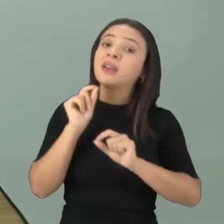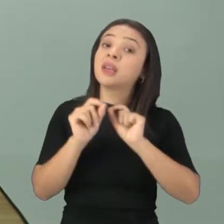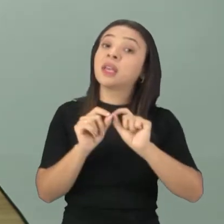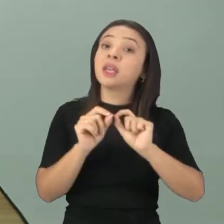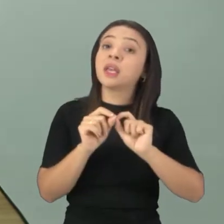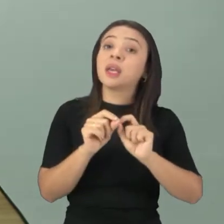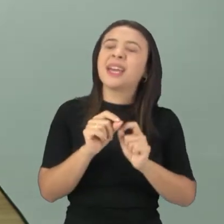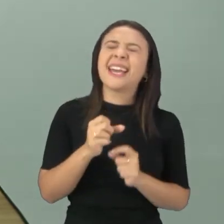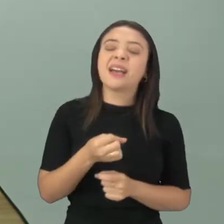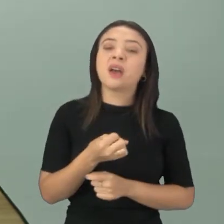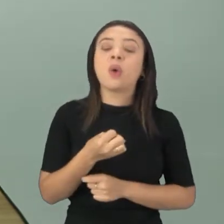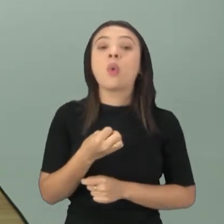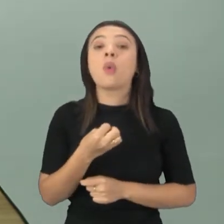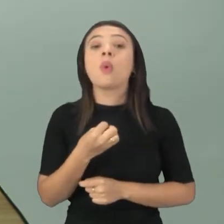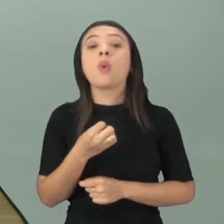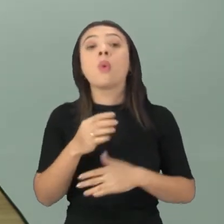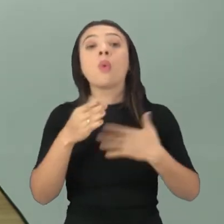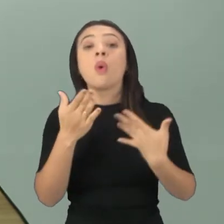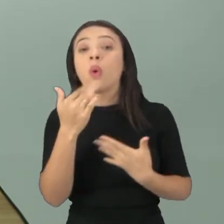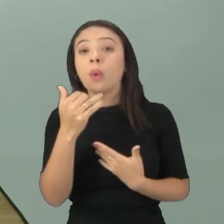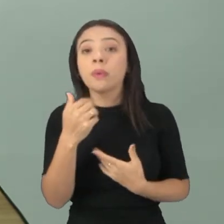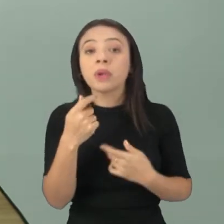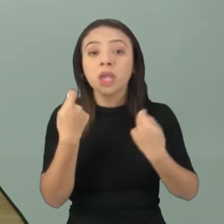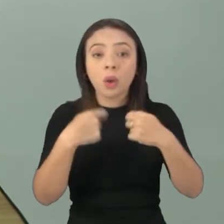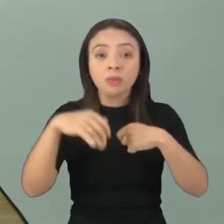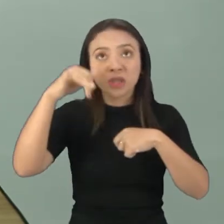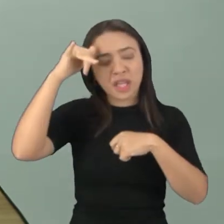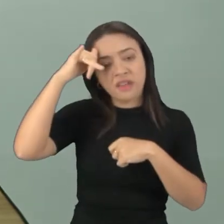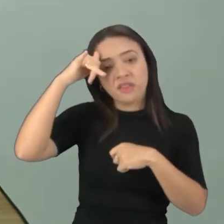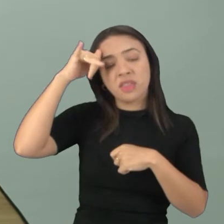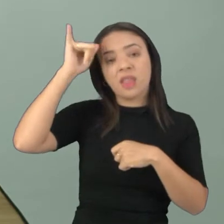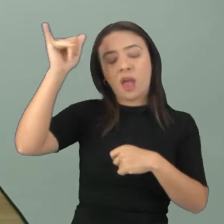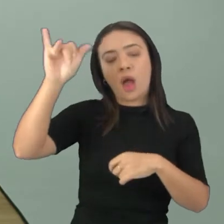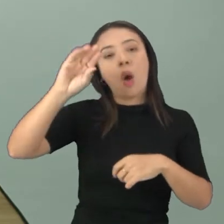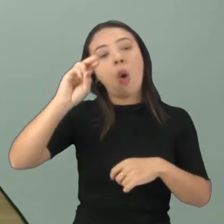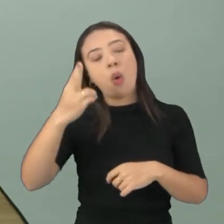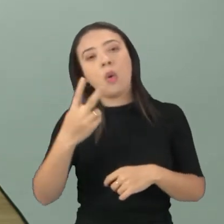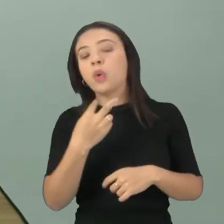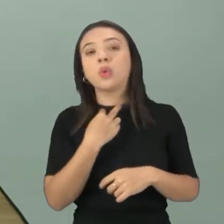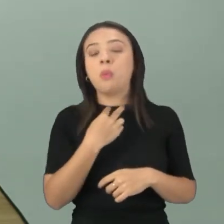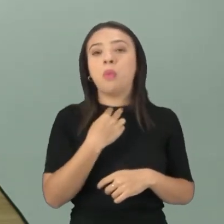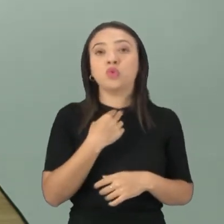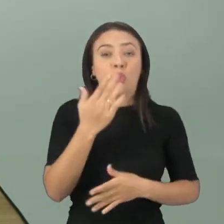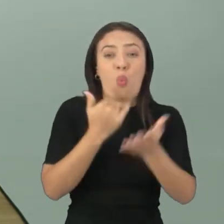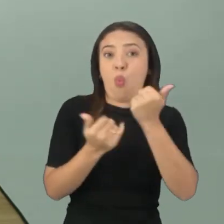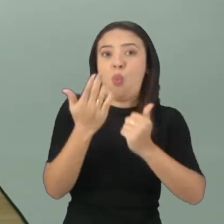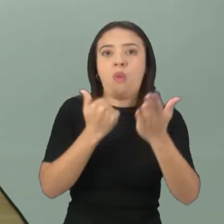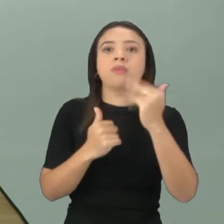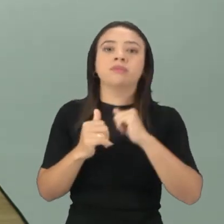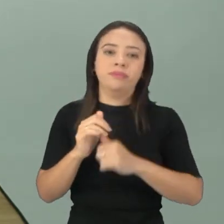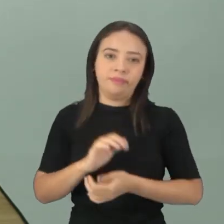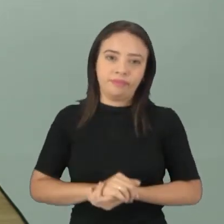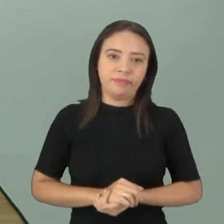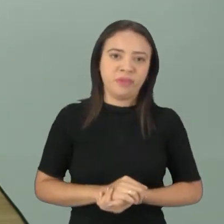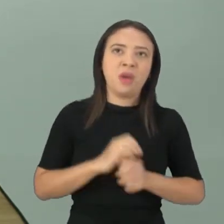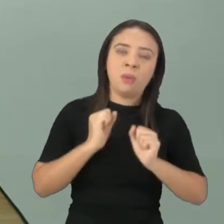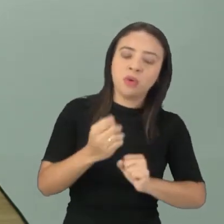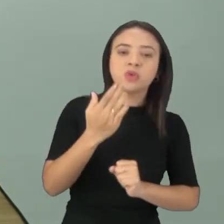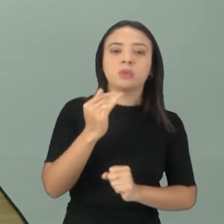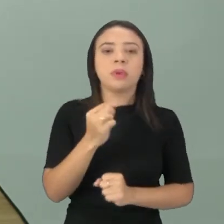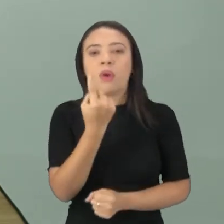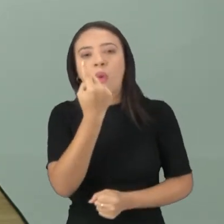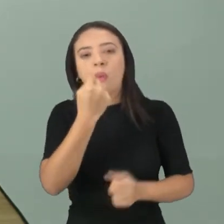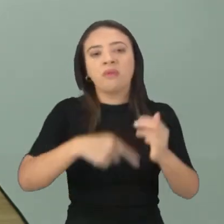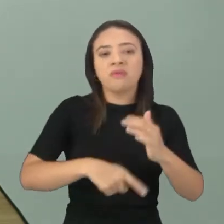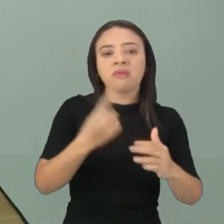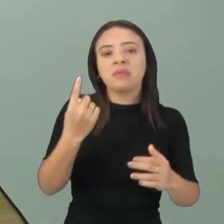evitar o consumo em excesso? Ou consumo muitas vezes na semana? Consumir no máximo uma vez